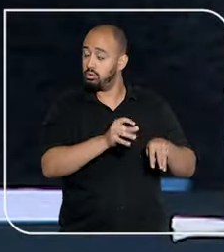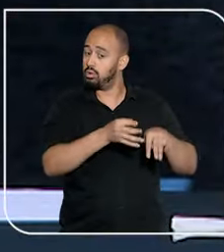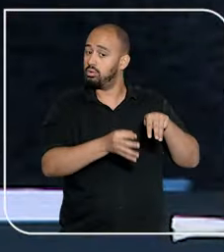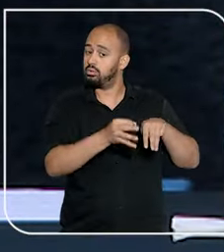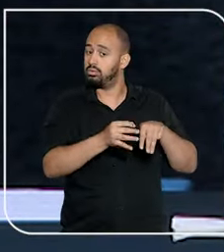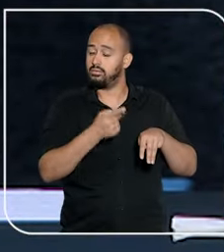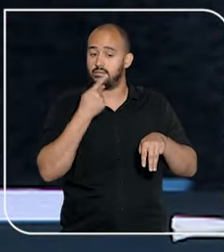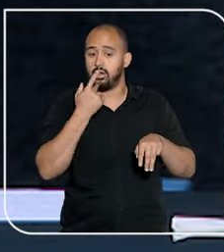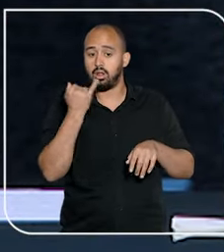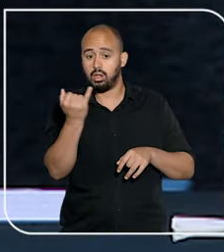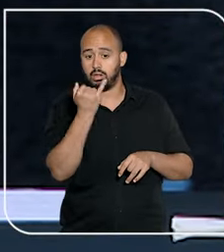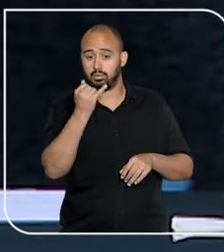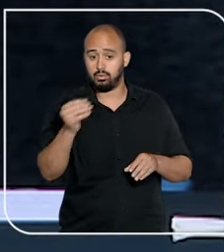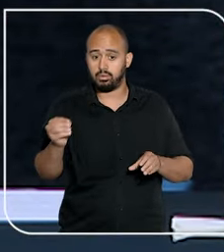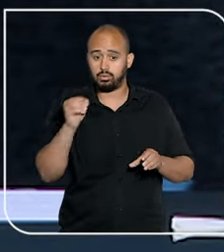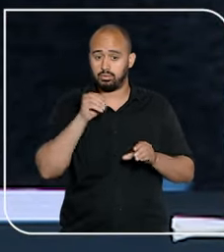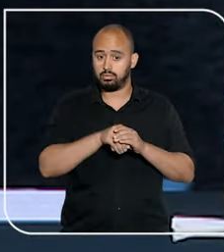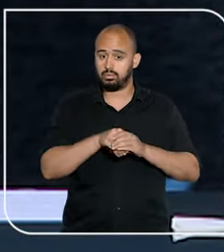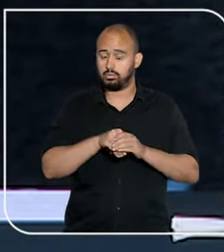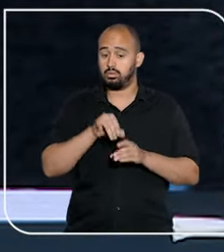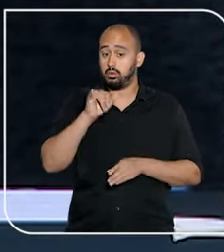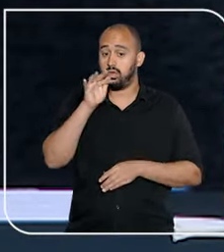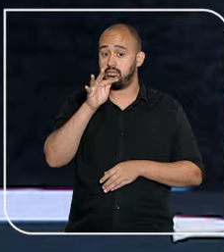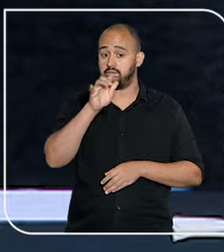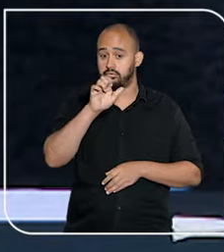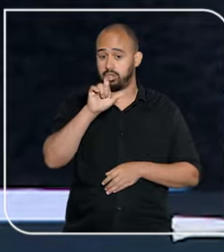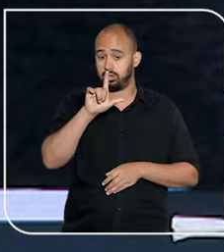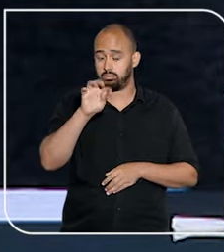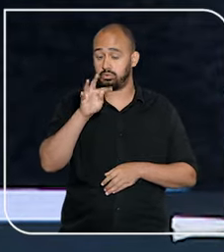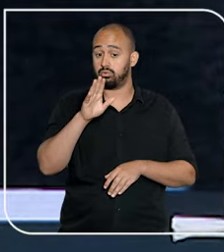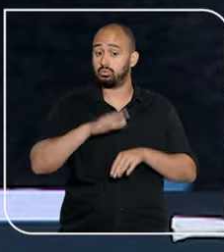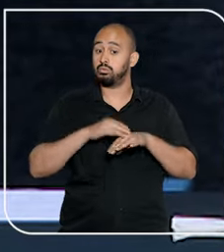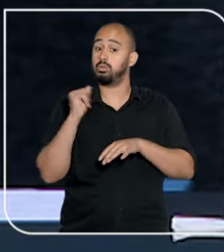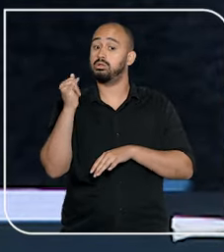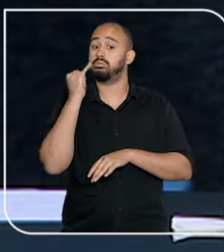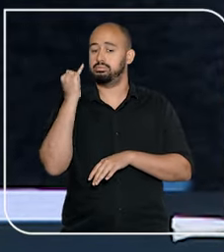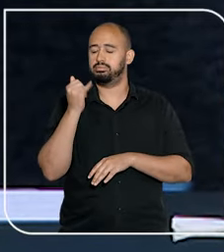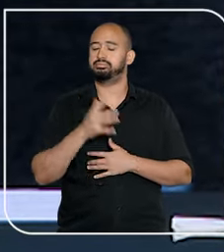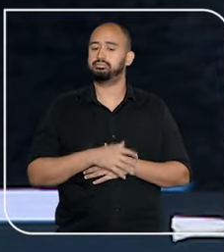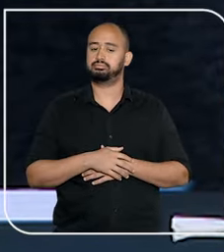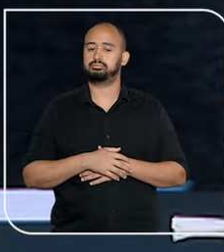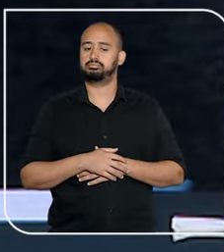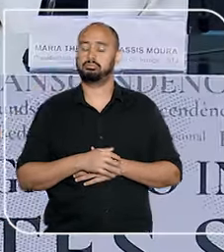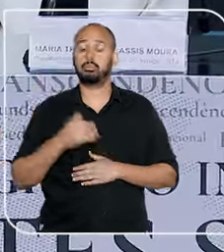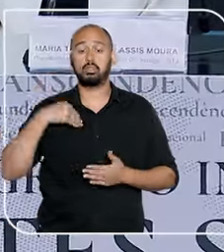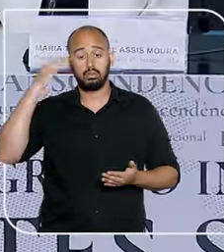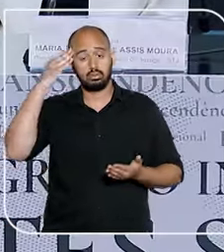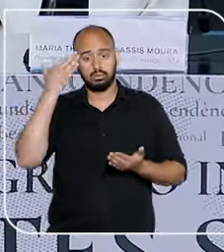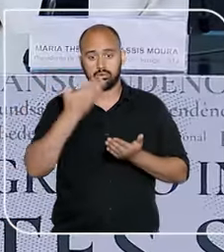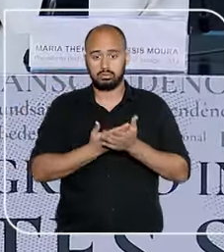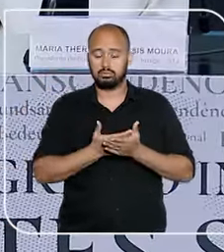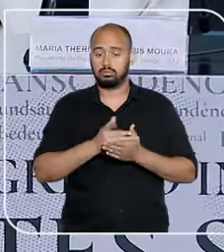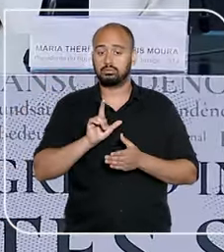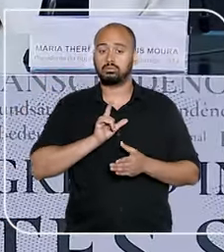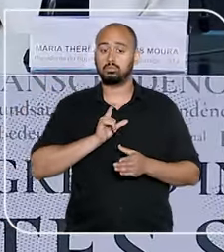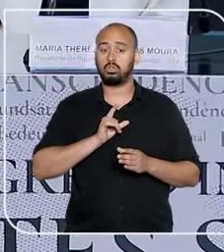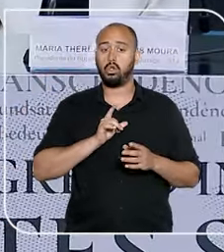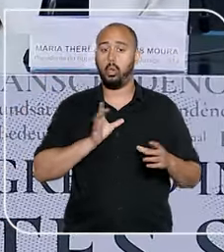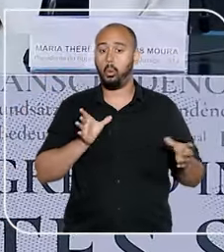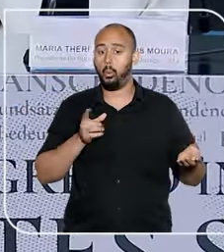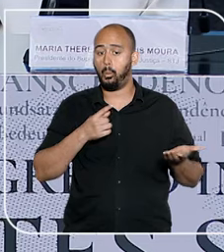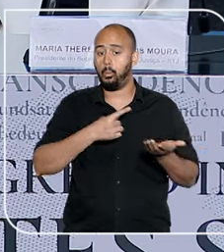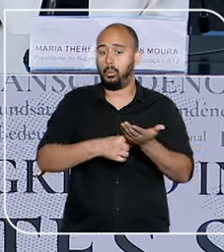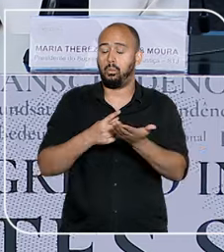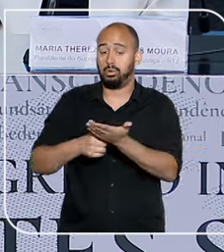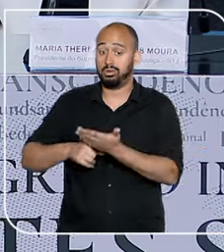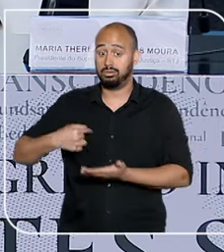ministro, os números evidenciam a importância da introdução do filtro da relevância da questão federal. Acreditamos que seja um